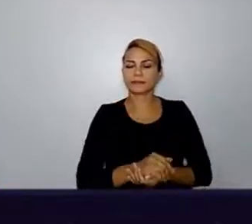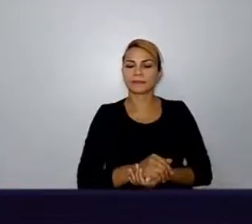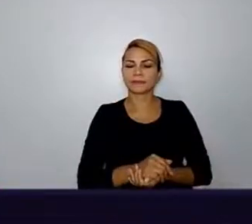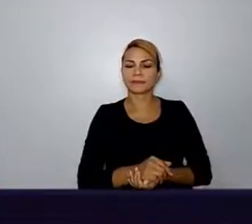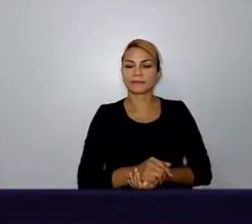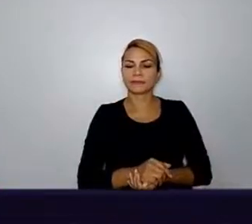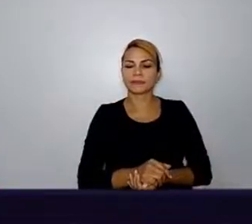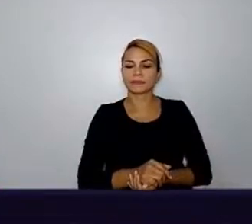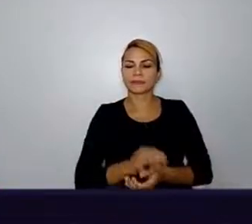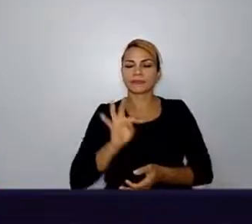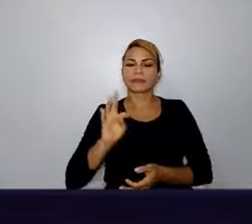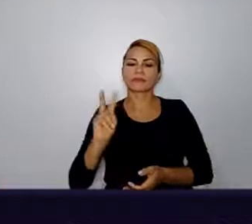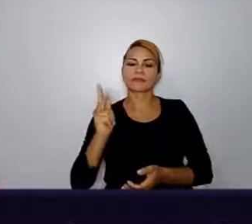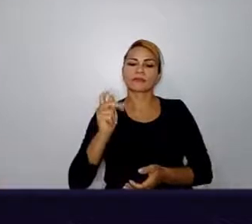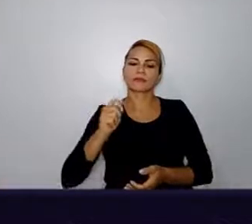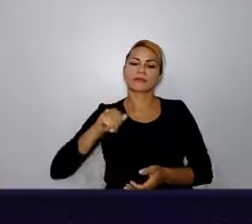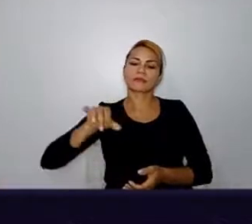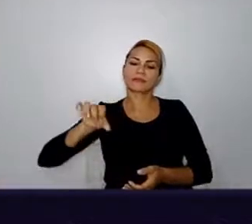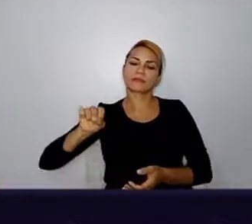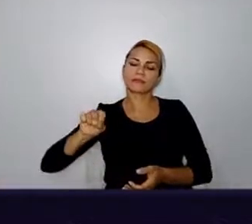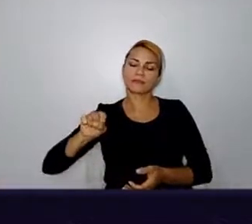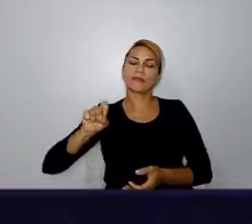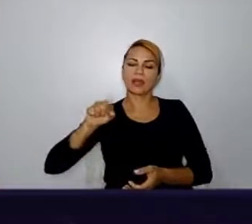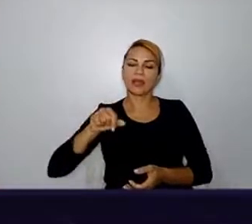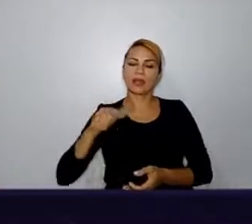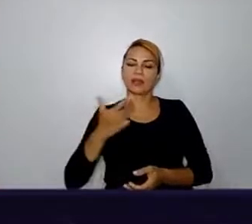Thais e Ana, nossa outra keynote também.